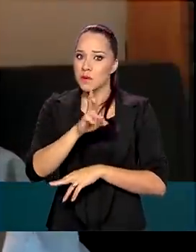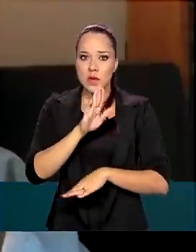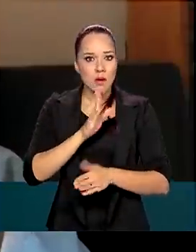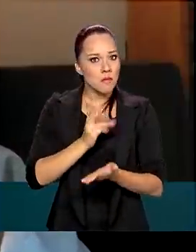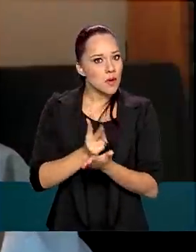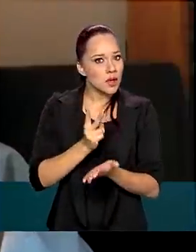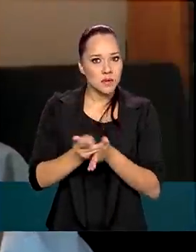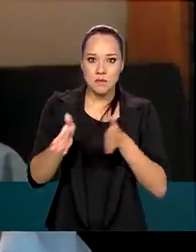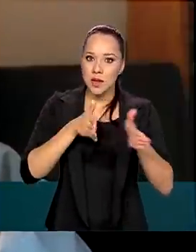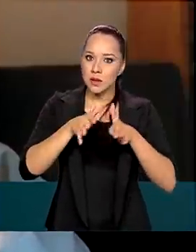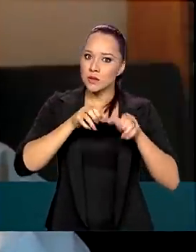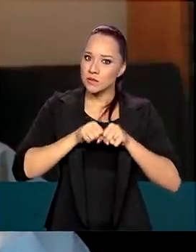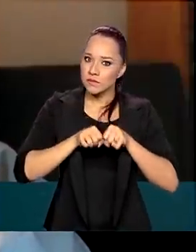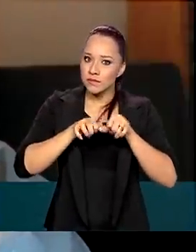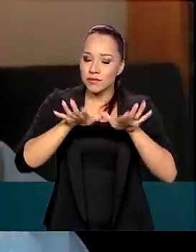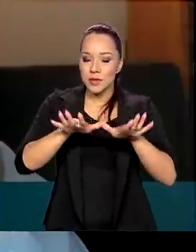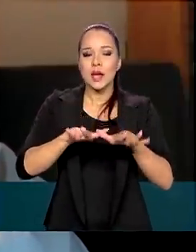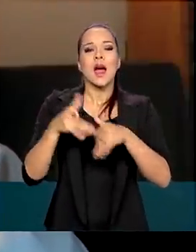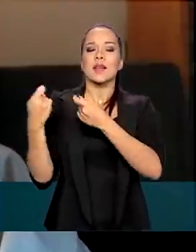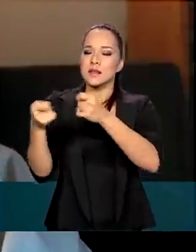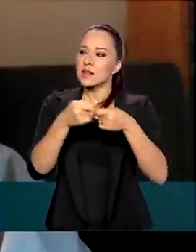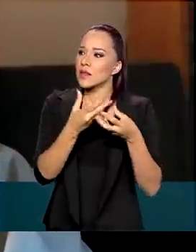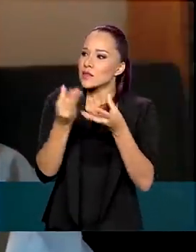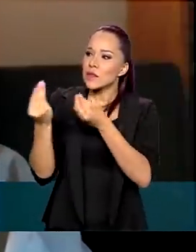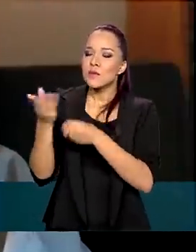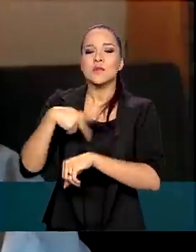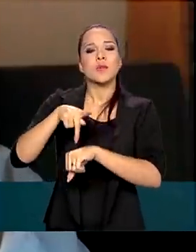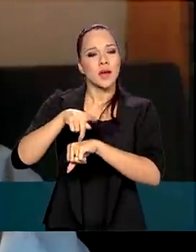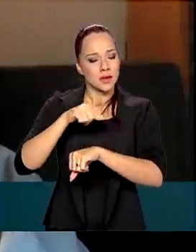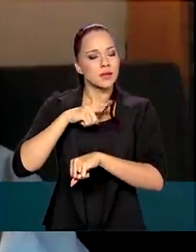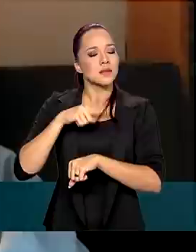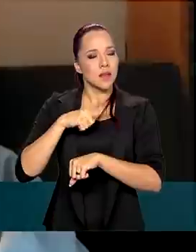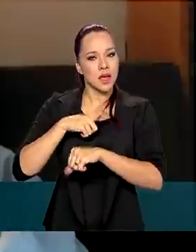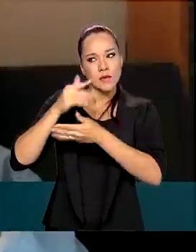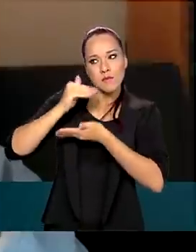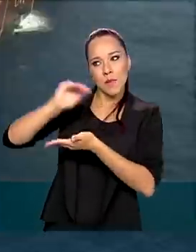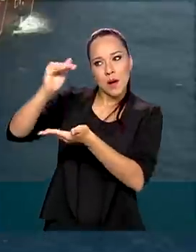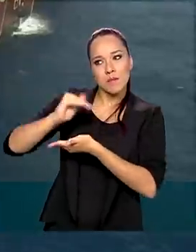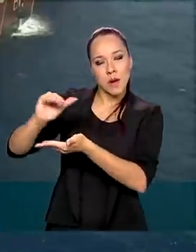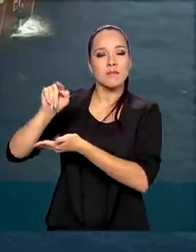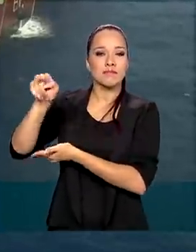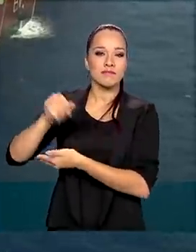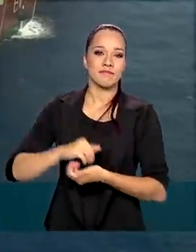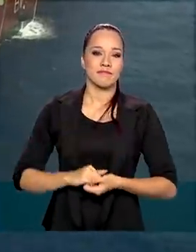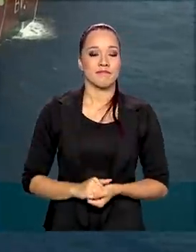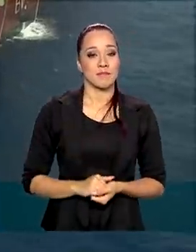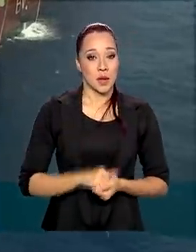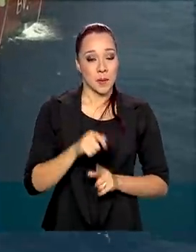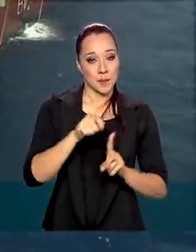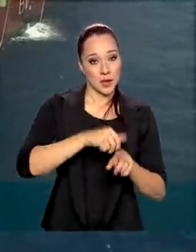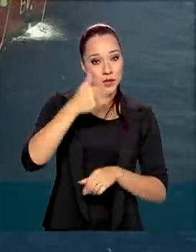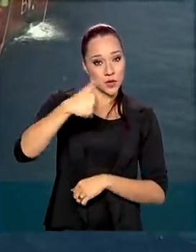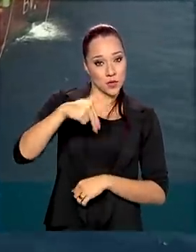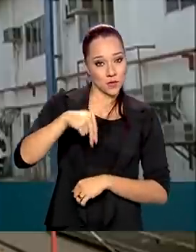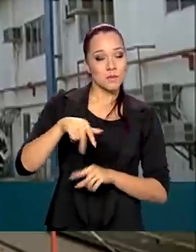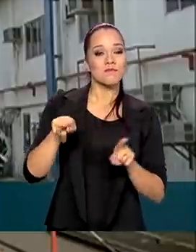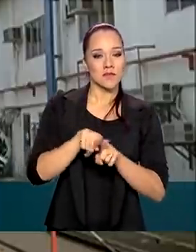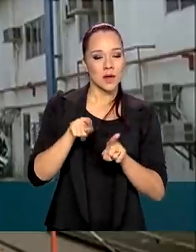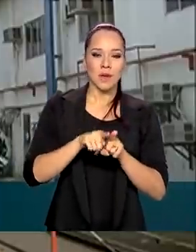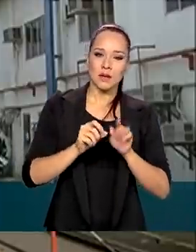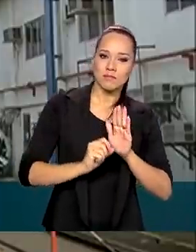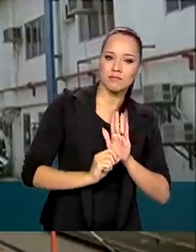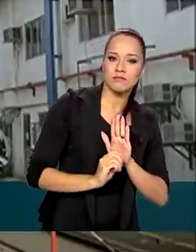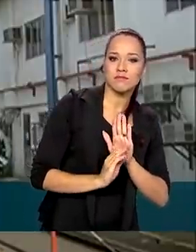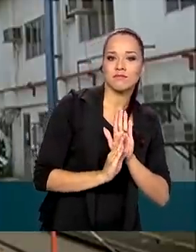de crise às necessidades que a maioria dos países teve para abastecer o seu mercado. Em novembro, também foi registrado um